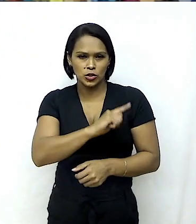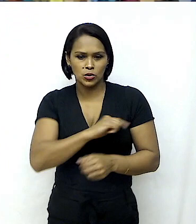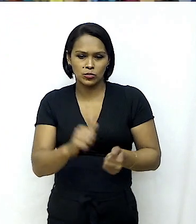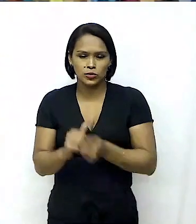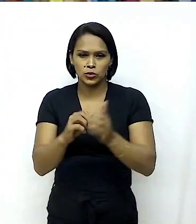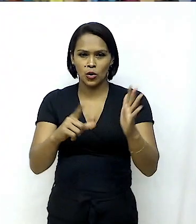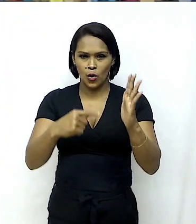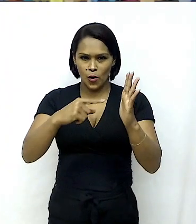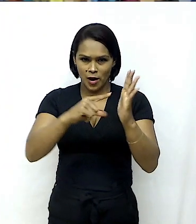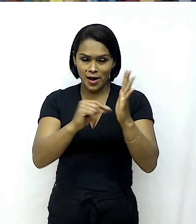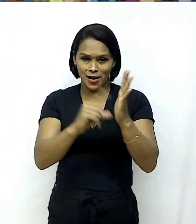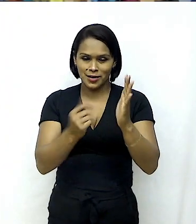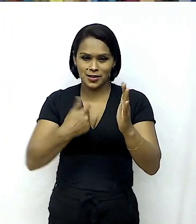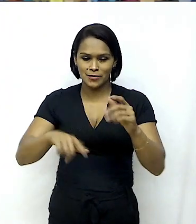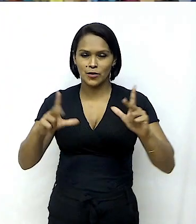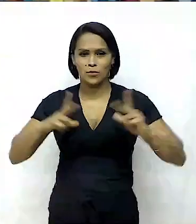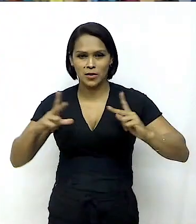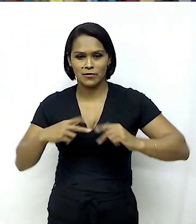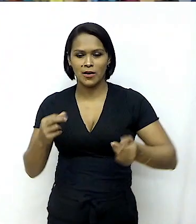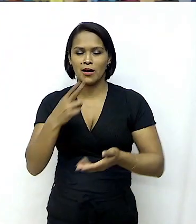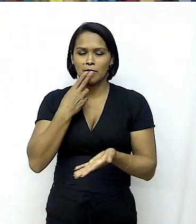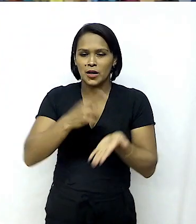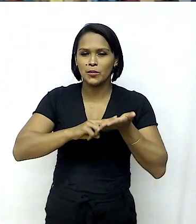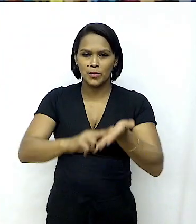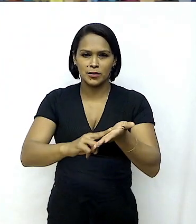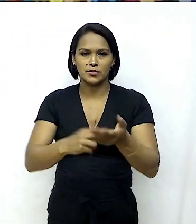junto com o setor privado, que tinha mandado carta também.